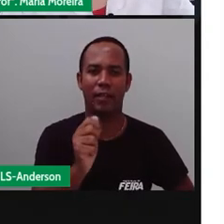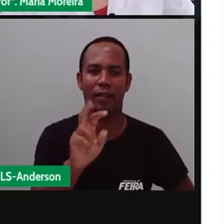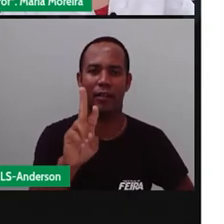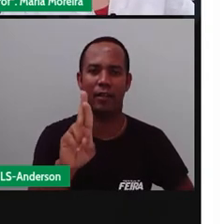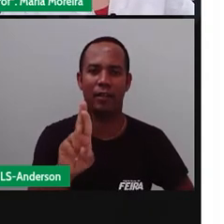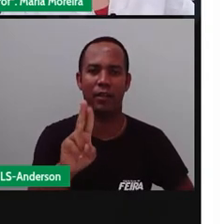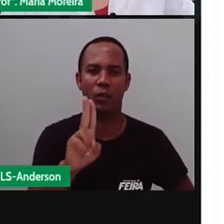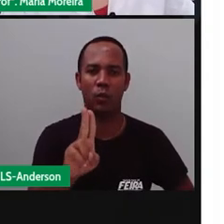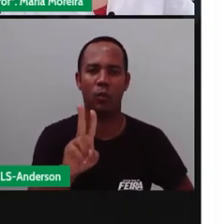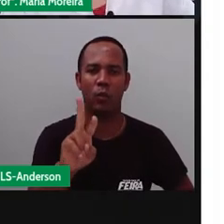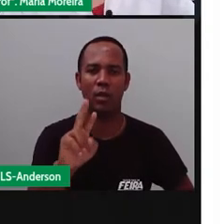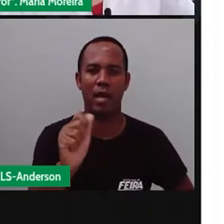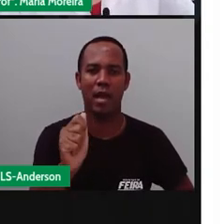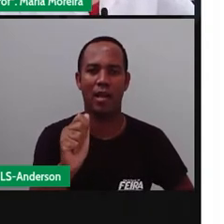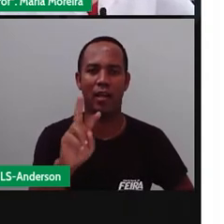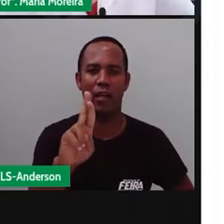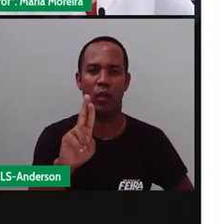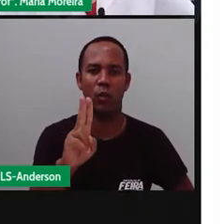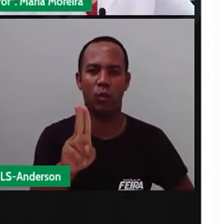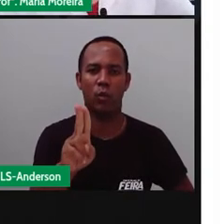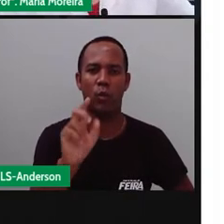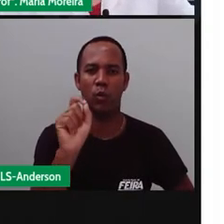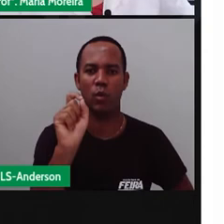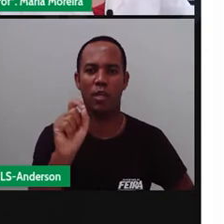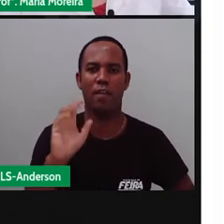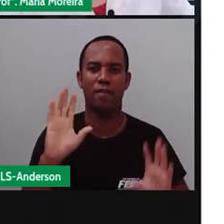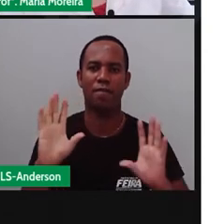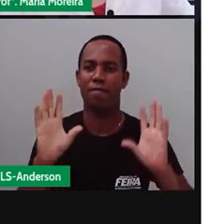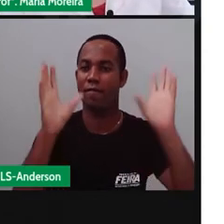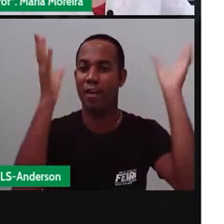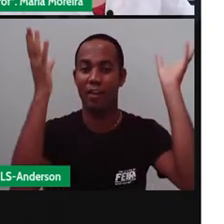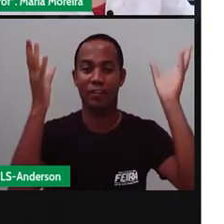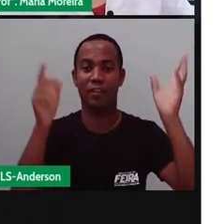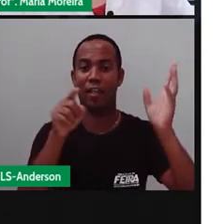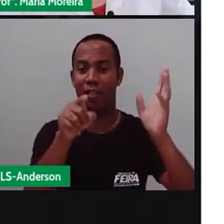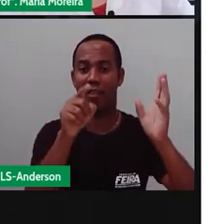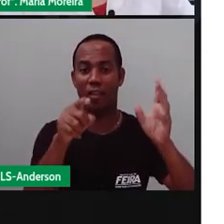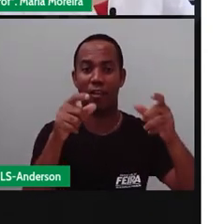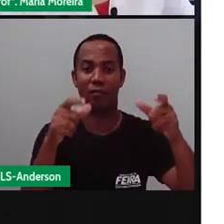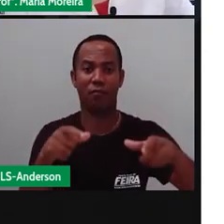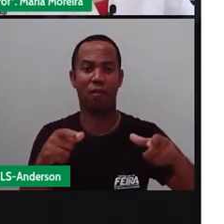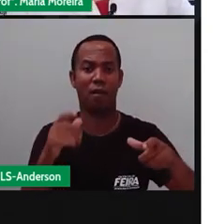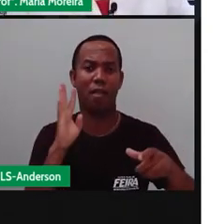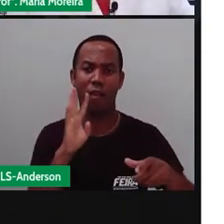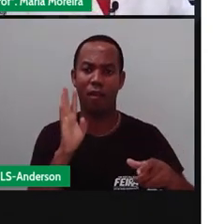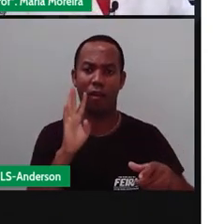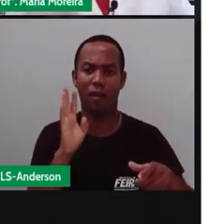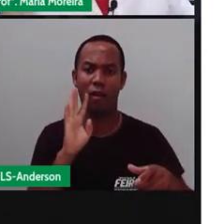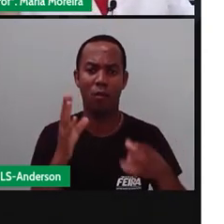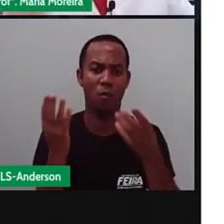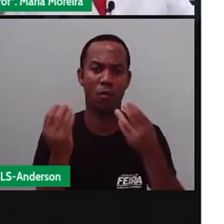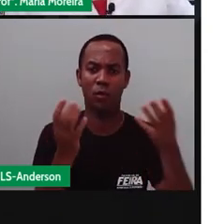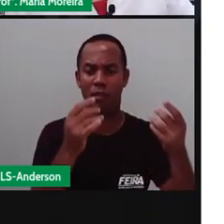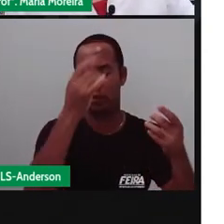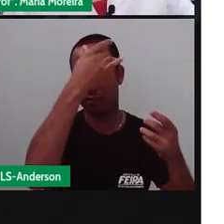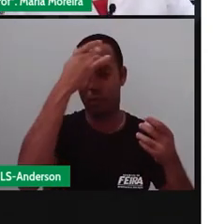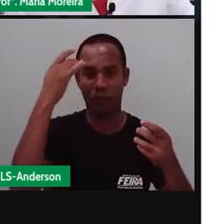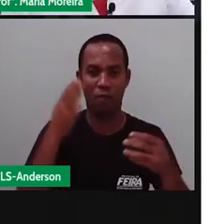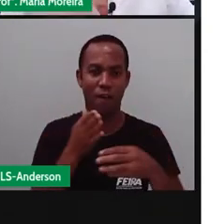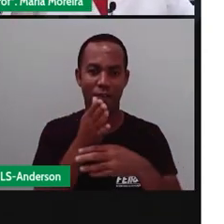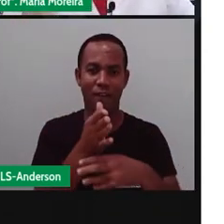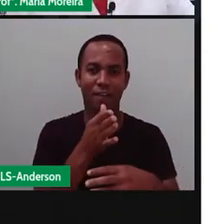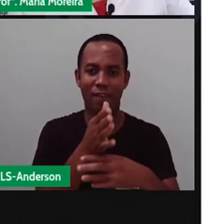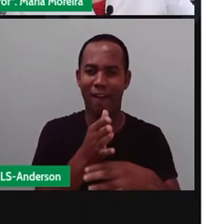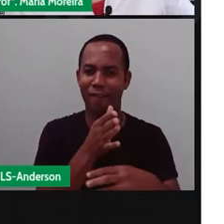juninas que arrastam, né? Os milhares de apaixonados pela festa popular. E aí, que é? Campina Grande e Caruaru